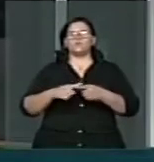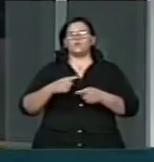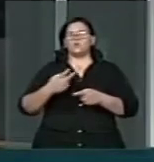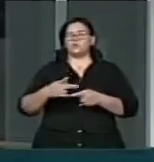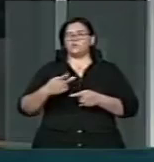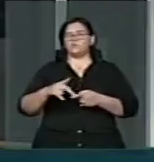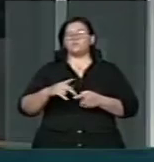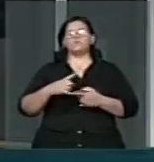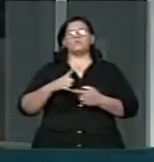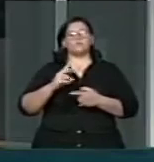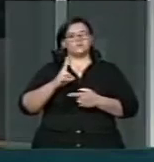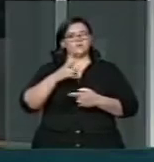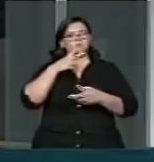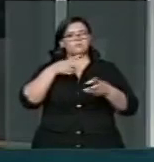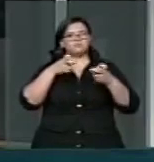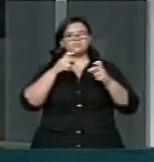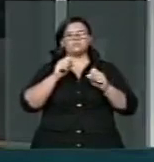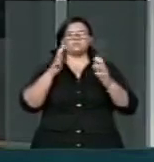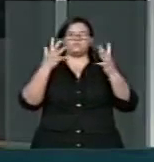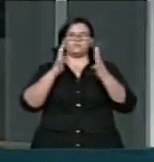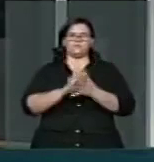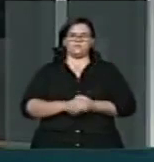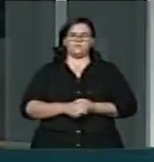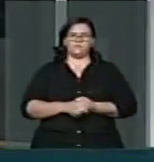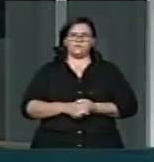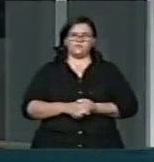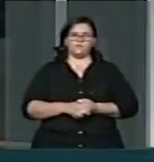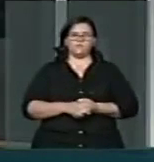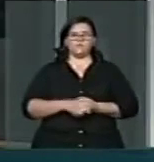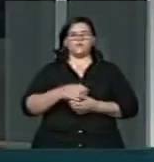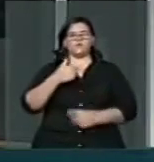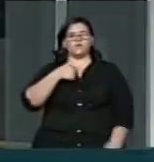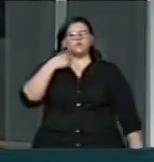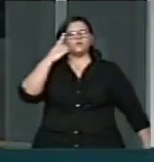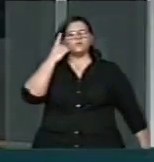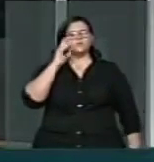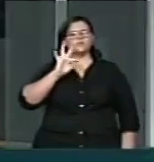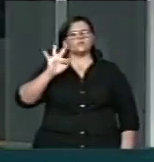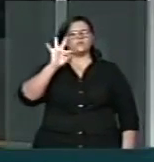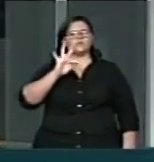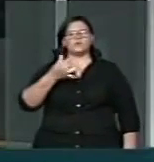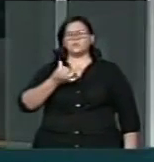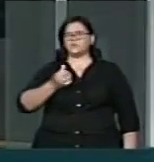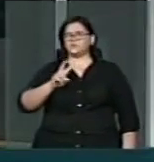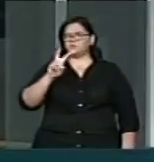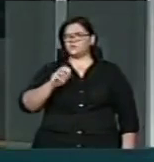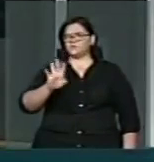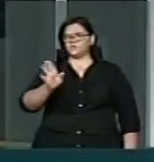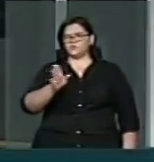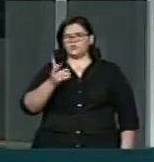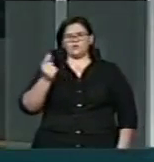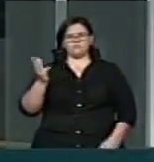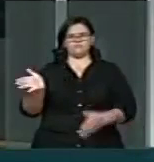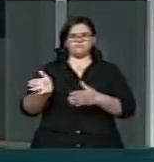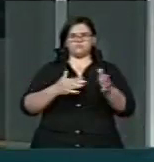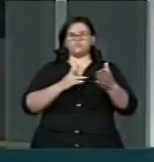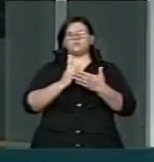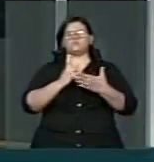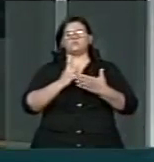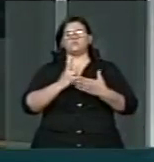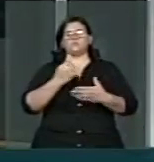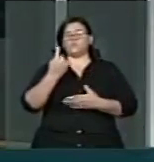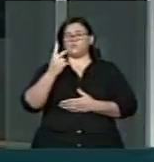Câmara tem prestado, tem homenageado. Na qualidade de deputado federal, por seis mandatos consecutivos, sendo um